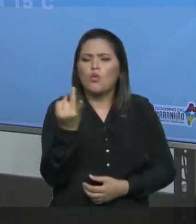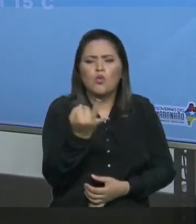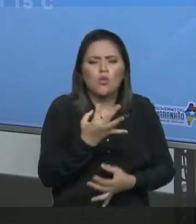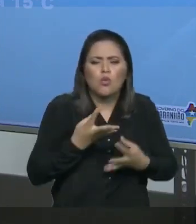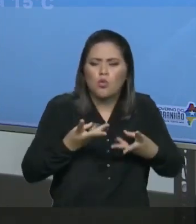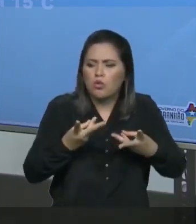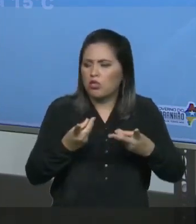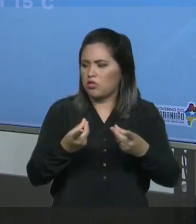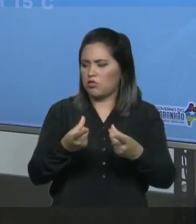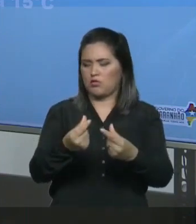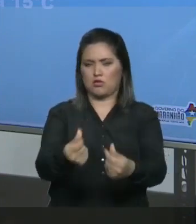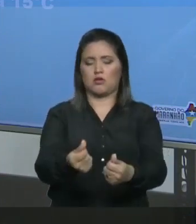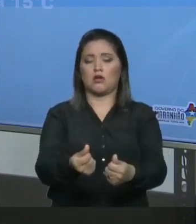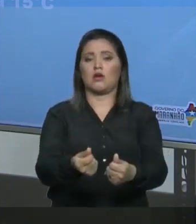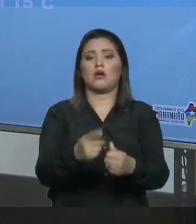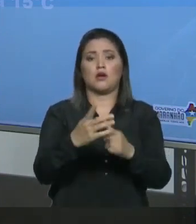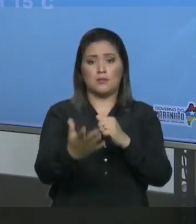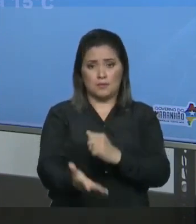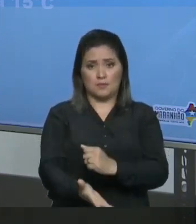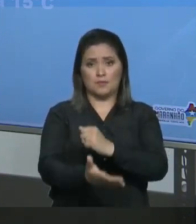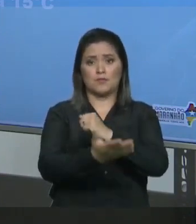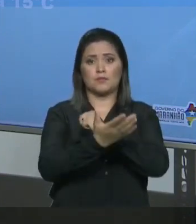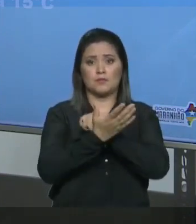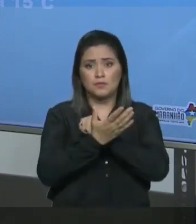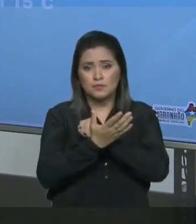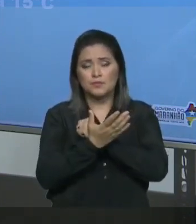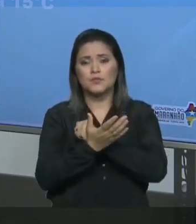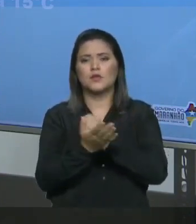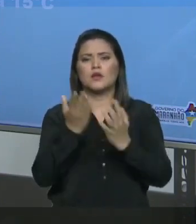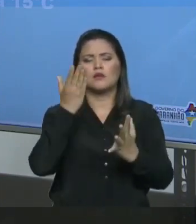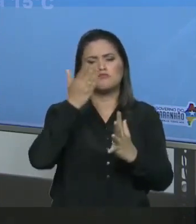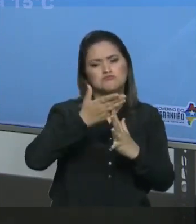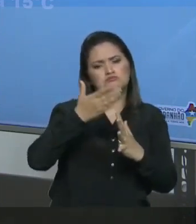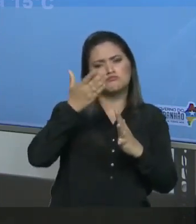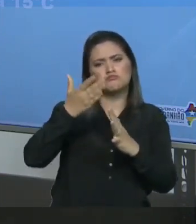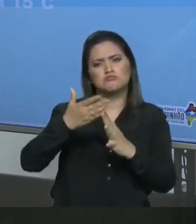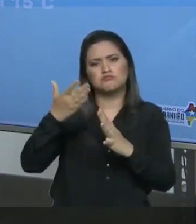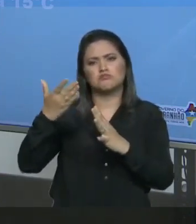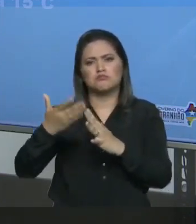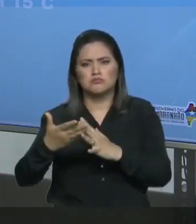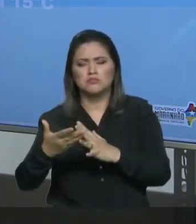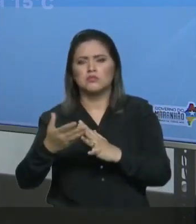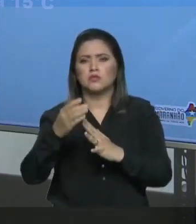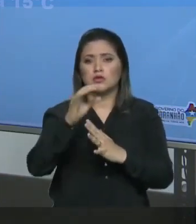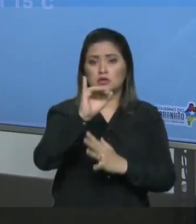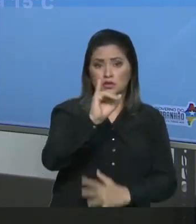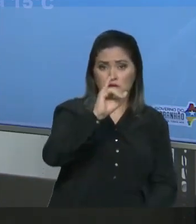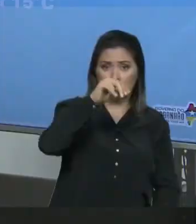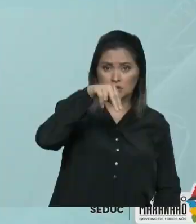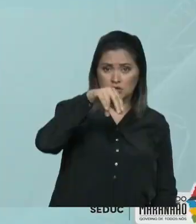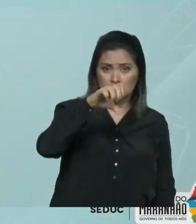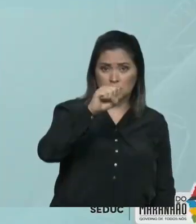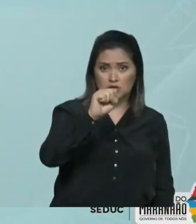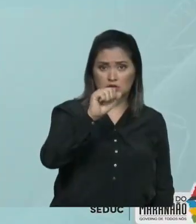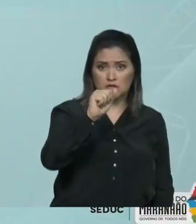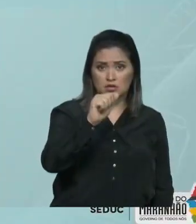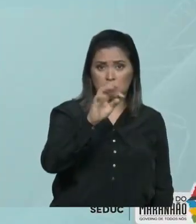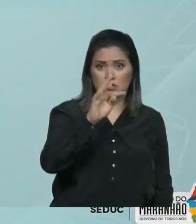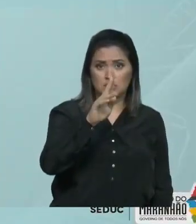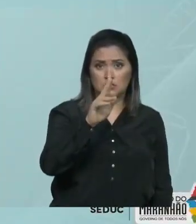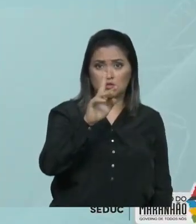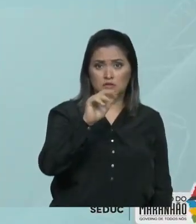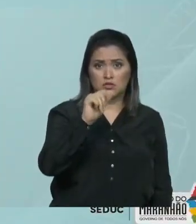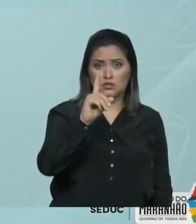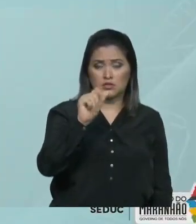solubilidade Que vai me ajudar A classificar a solução Como insaturada Saturada Ou supersaturada Vamos ver?